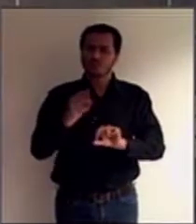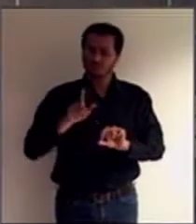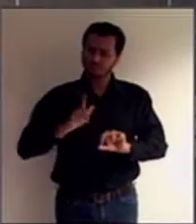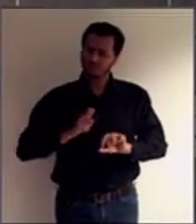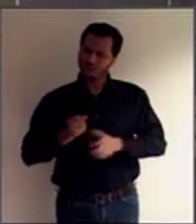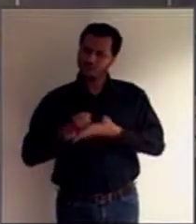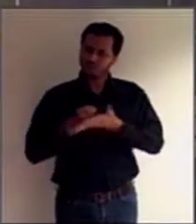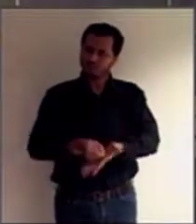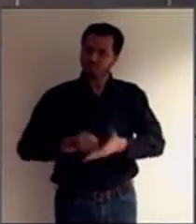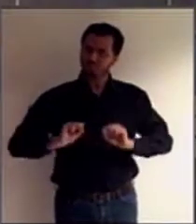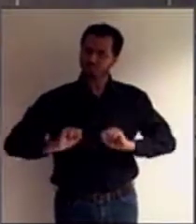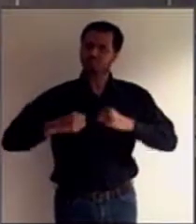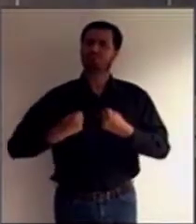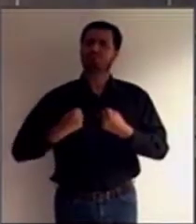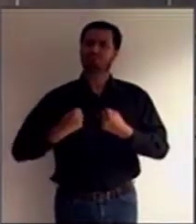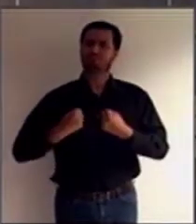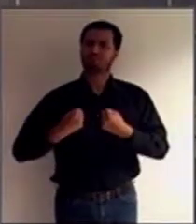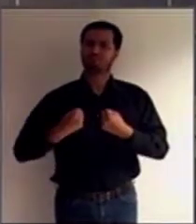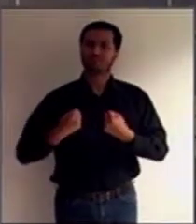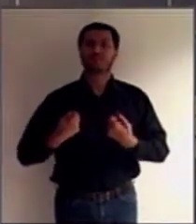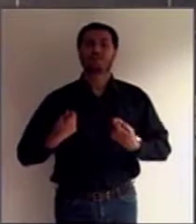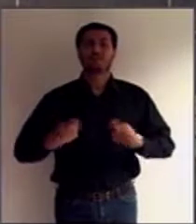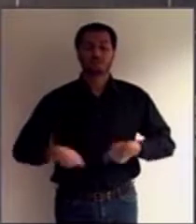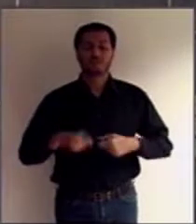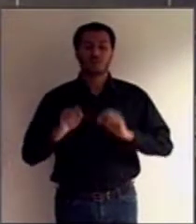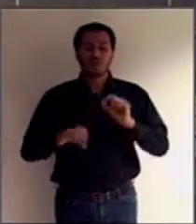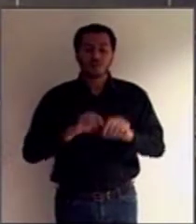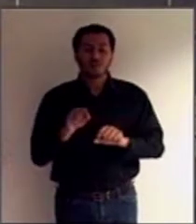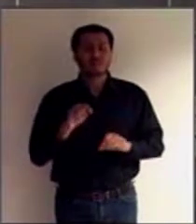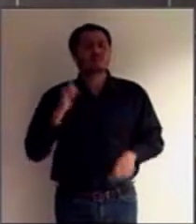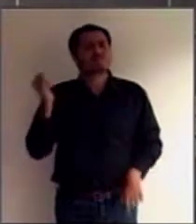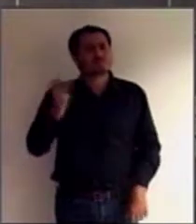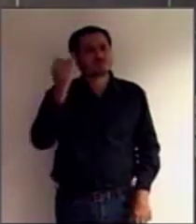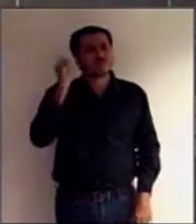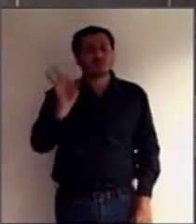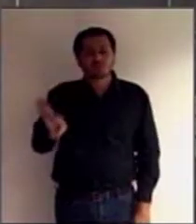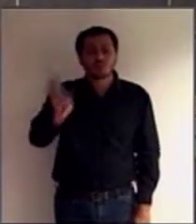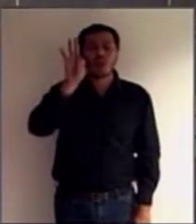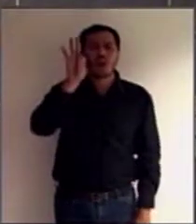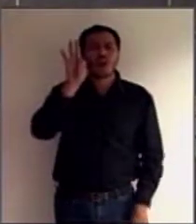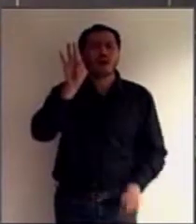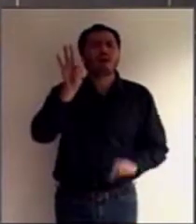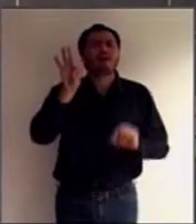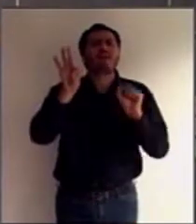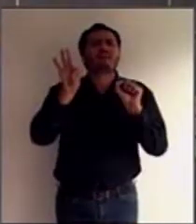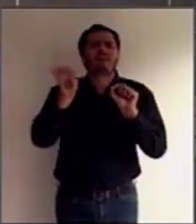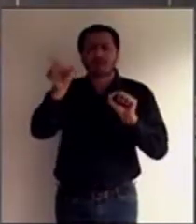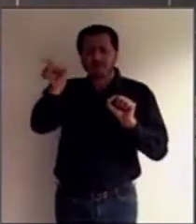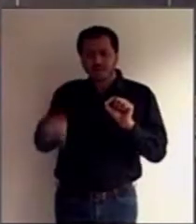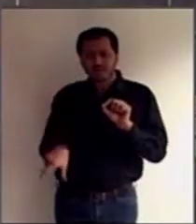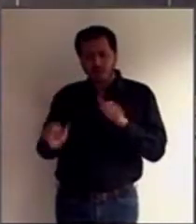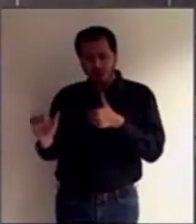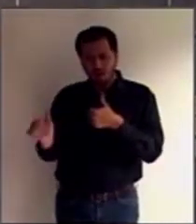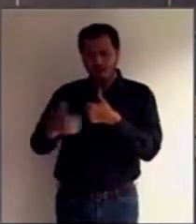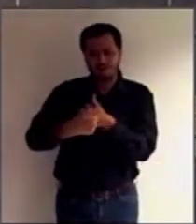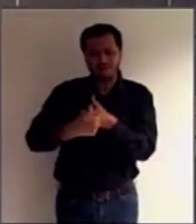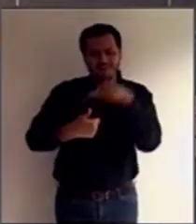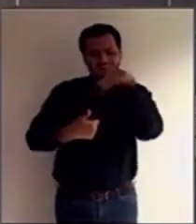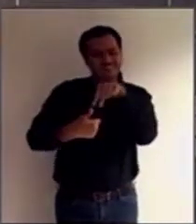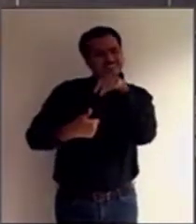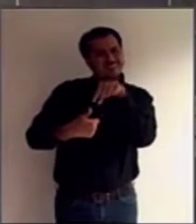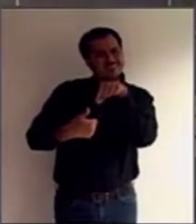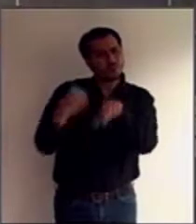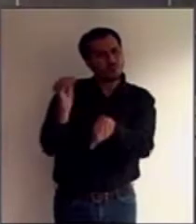E aí vai ser importantíssima a escolha de quem vai ser esse curador, quem vai ser esse apoio à pessoa com deficiência.